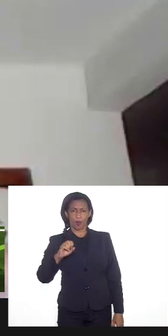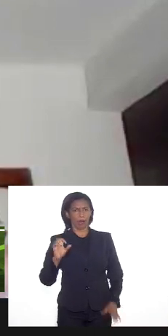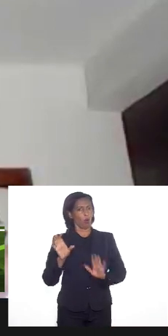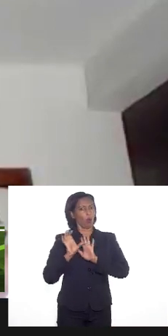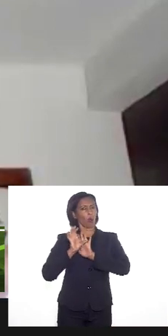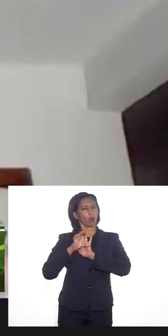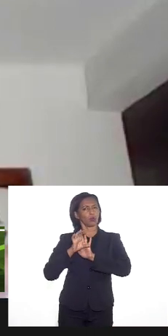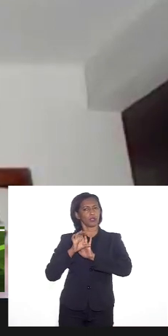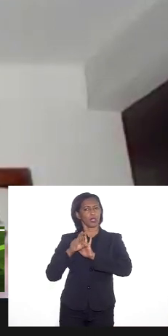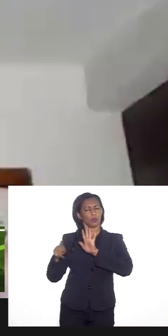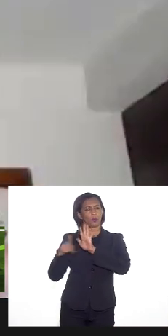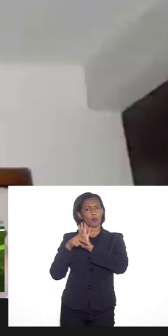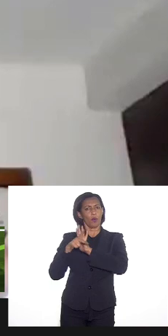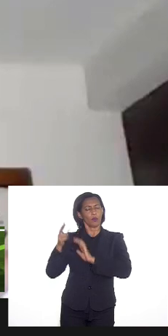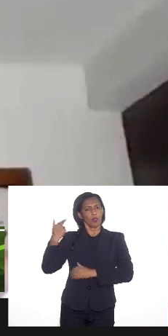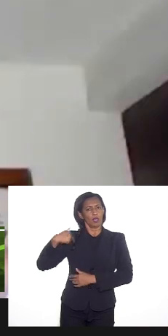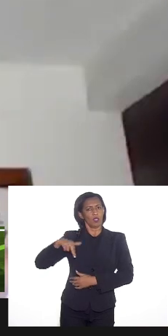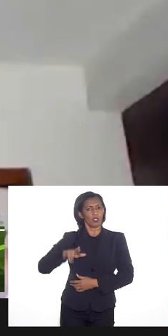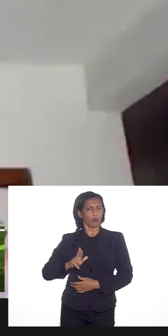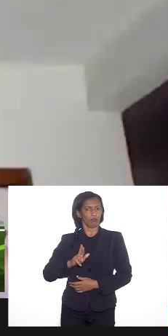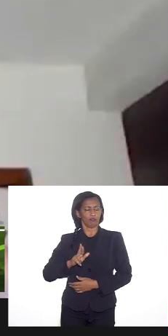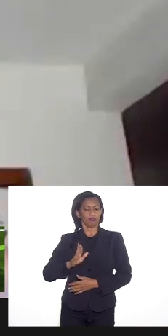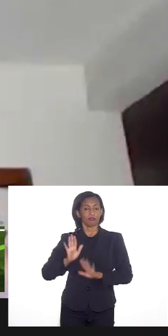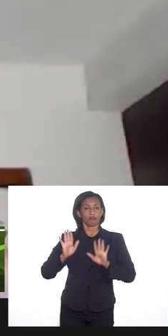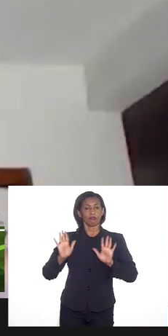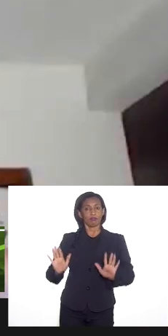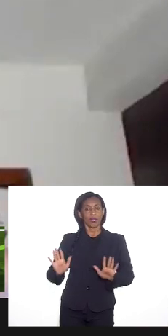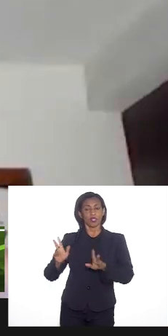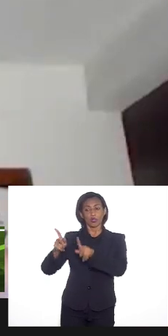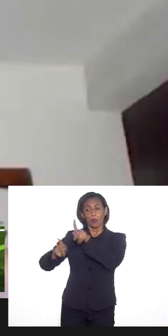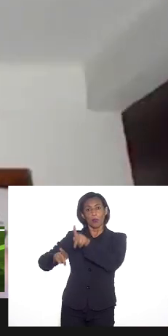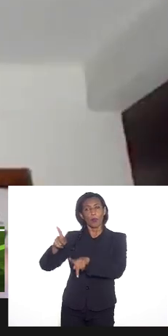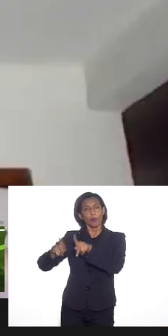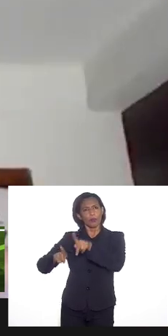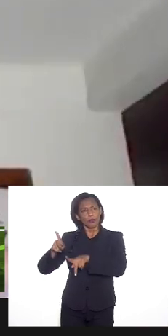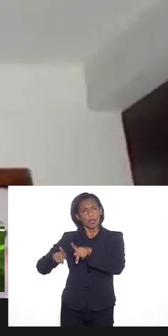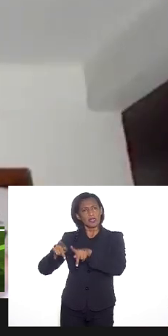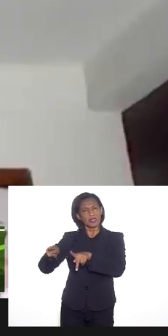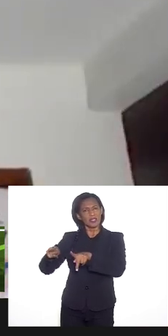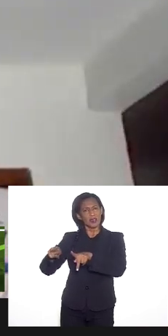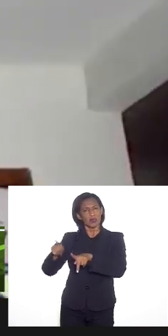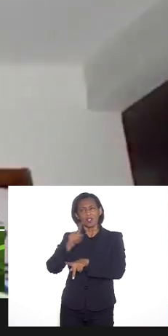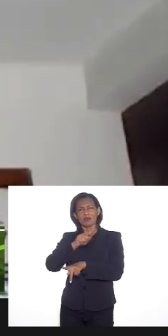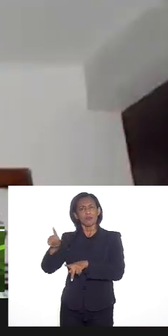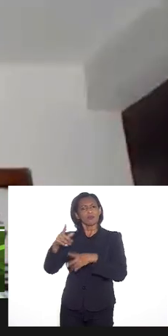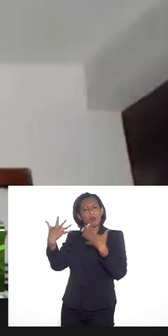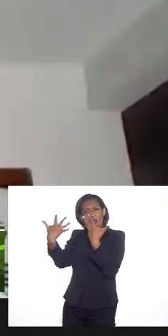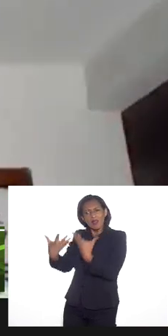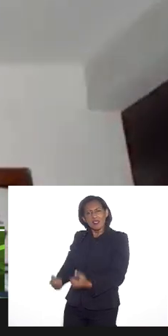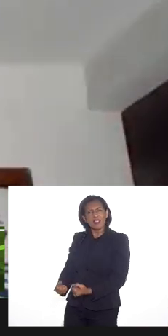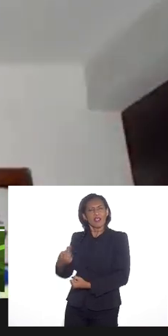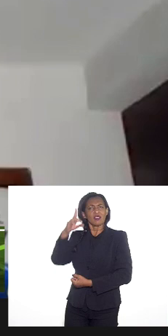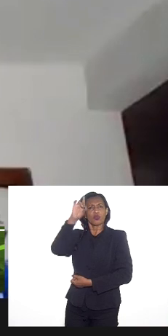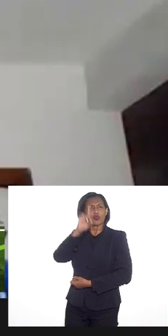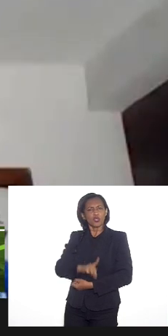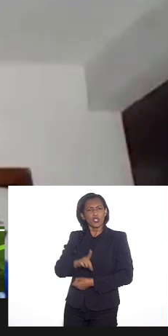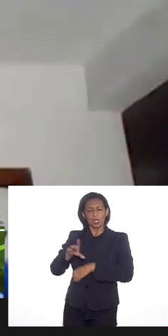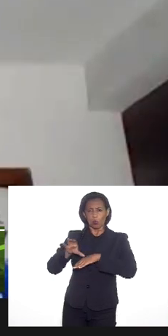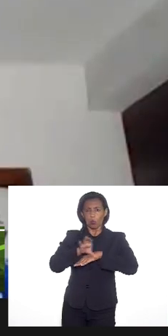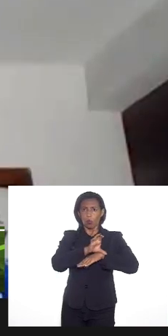religiosidade ou de religião, mas de populações que são negadas nos seus direitos